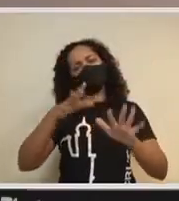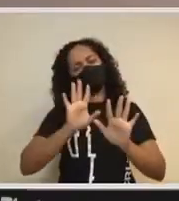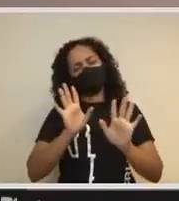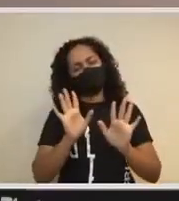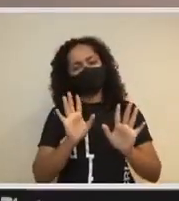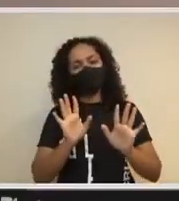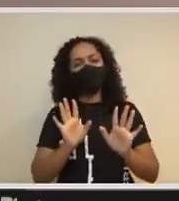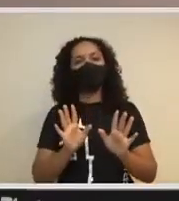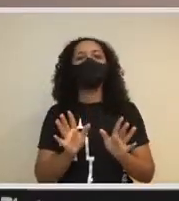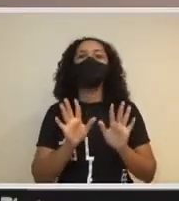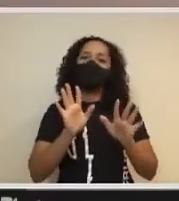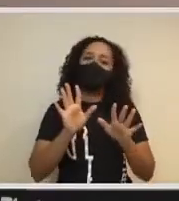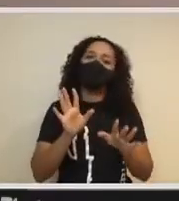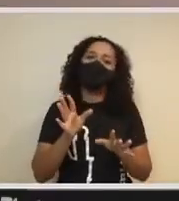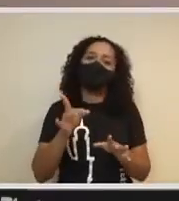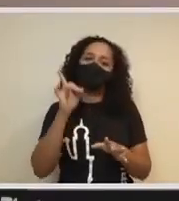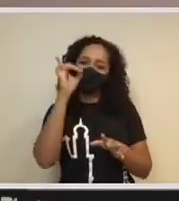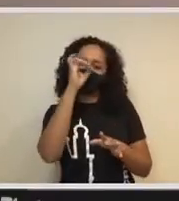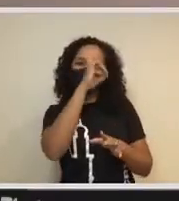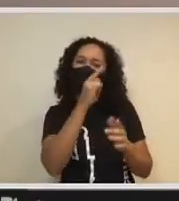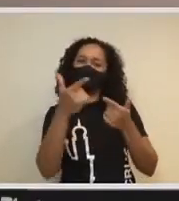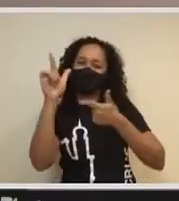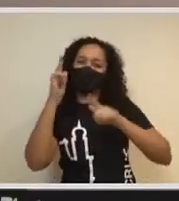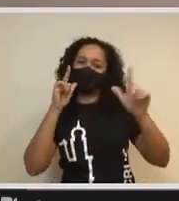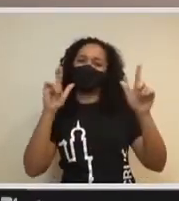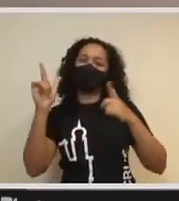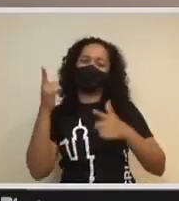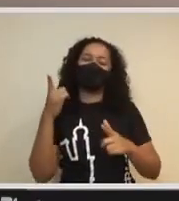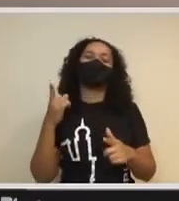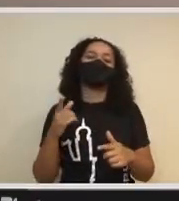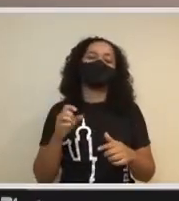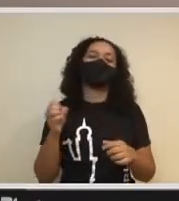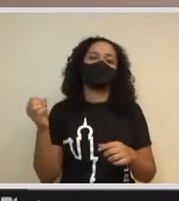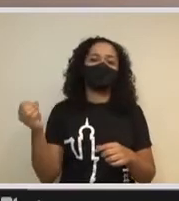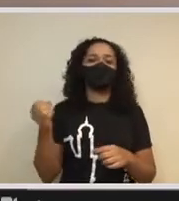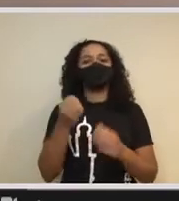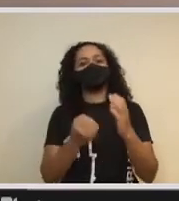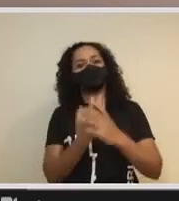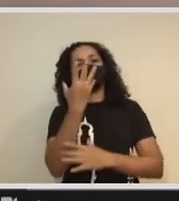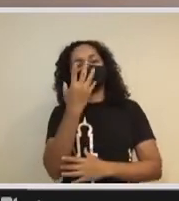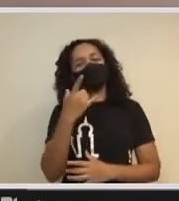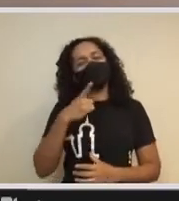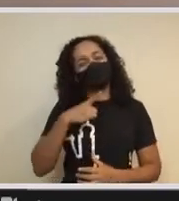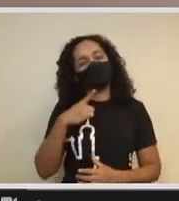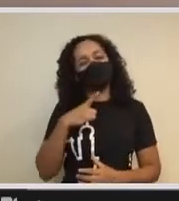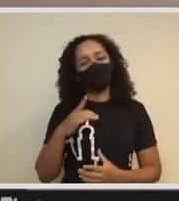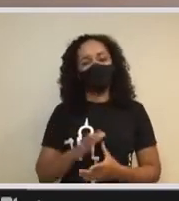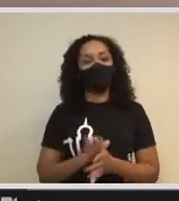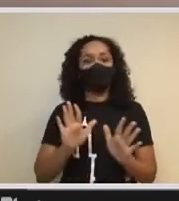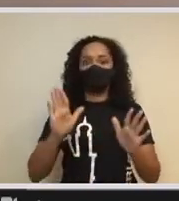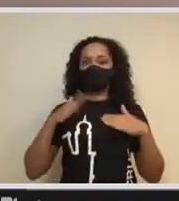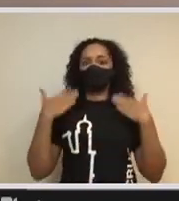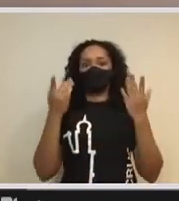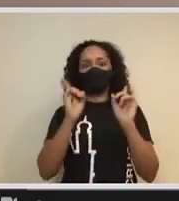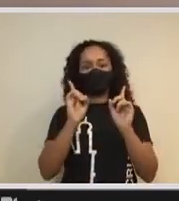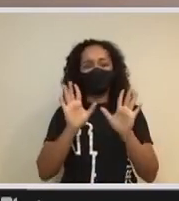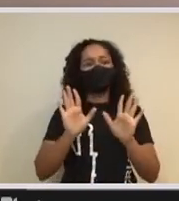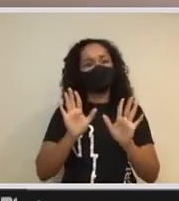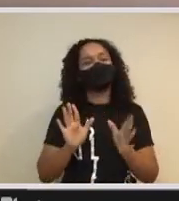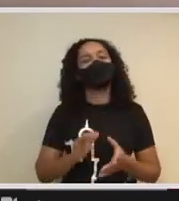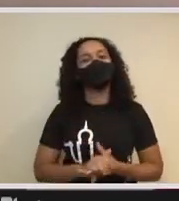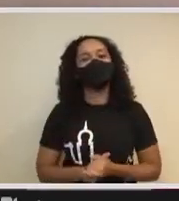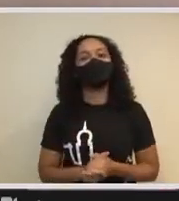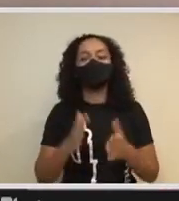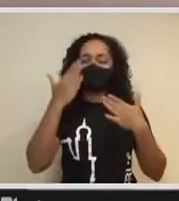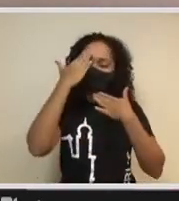para o Juliano não se assustar, mas assim, eu sei que ele não vai se assustar. Queria agradecer